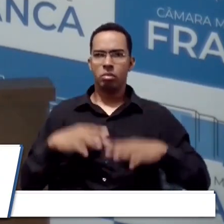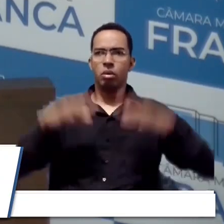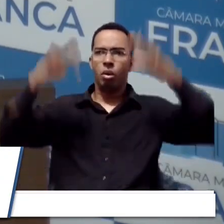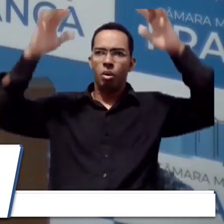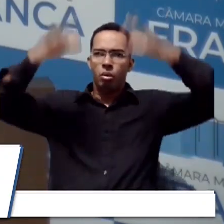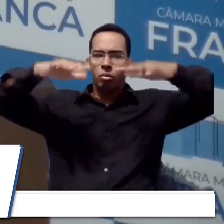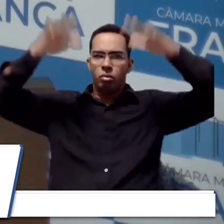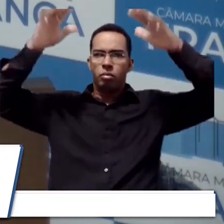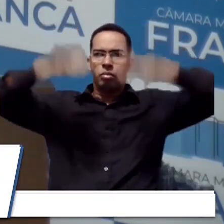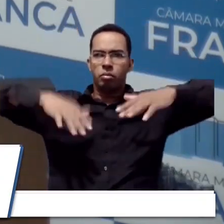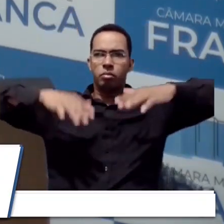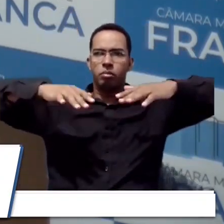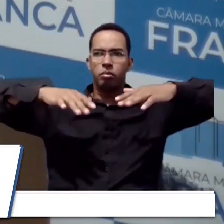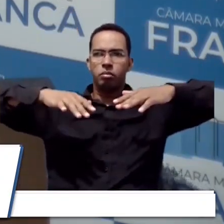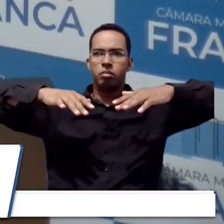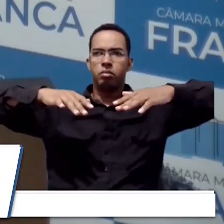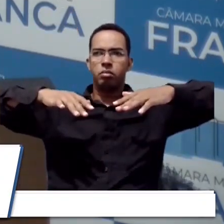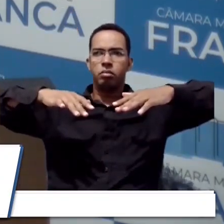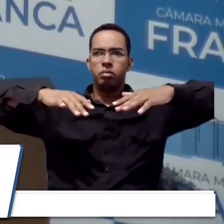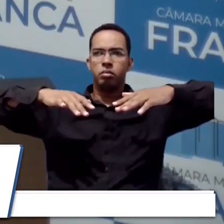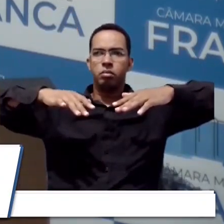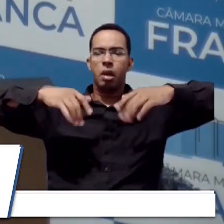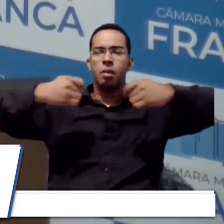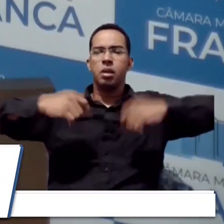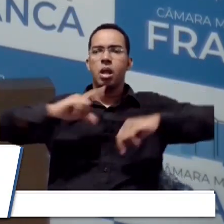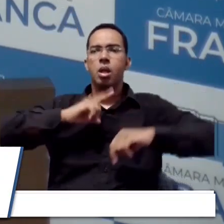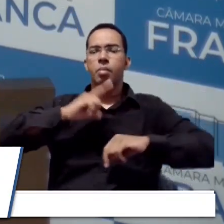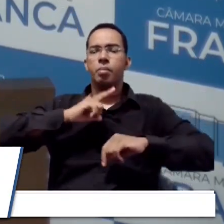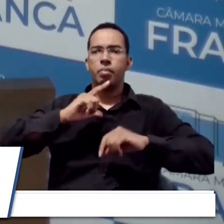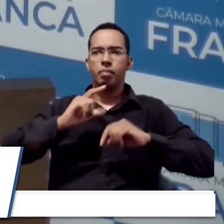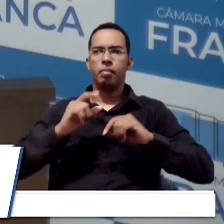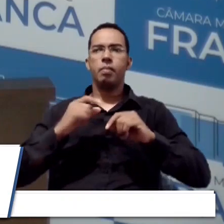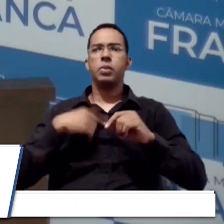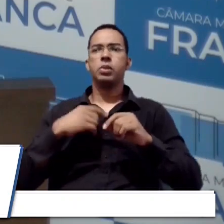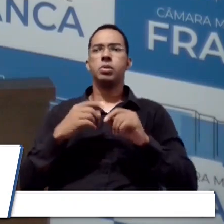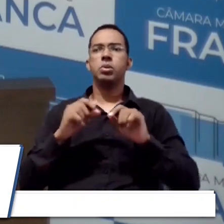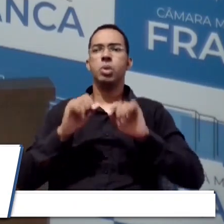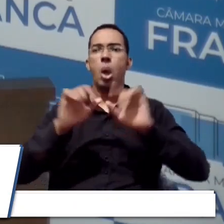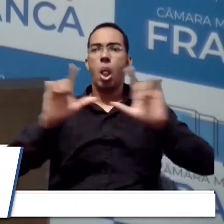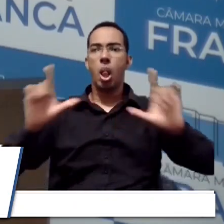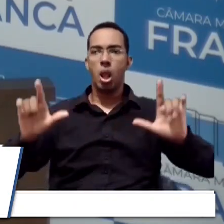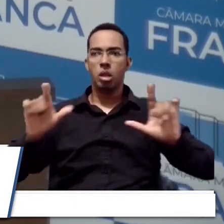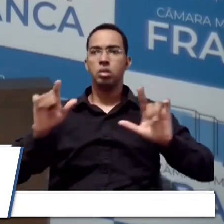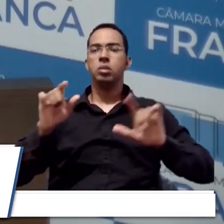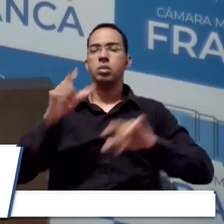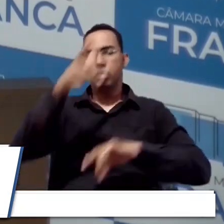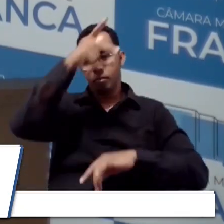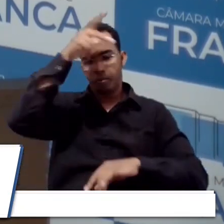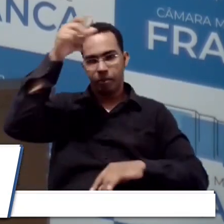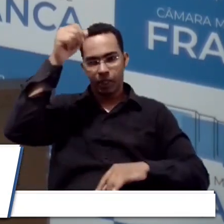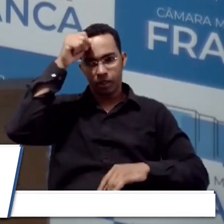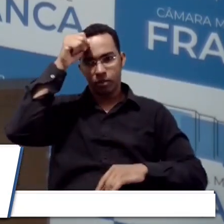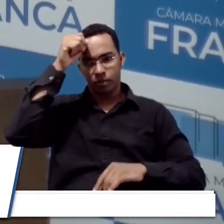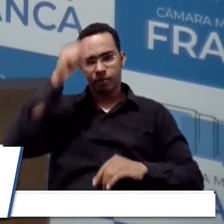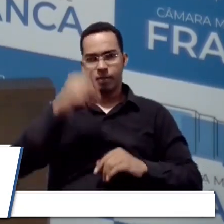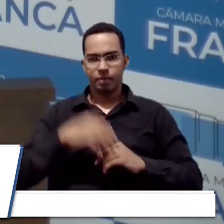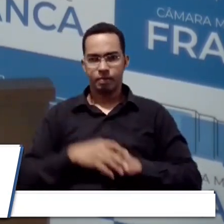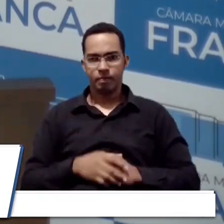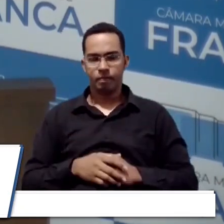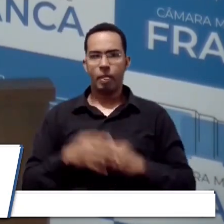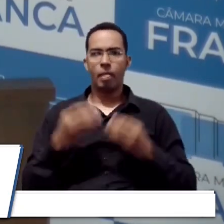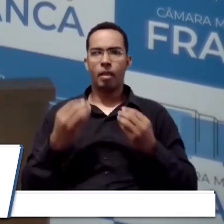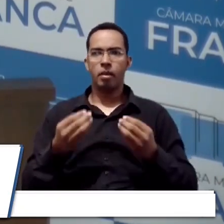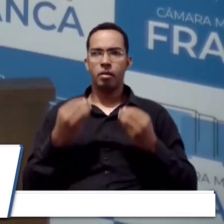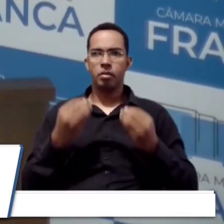chuva, e o que precisa ter? Precisa ter um plantão na prefeitura para atender esse pessoal. Como é que faz?